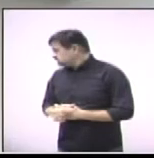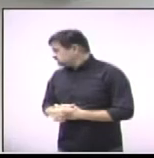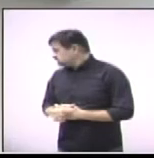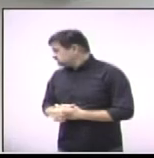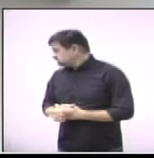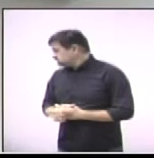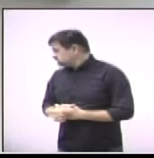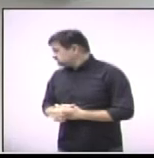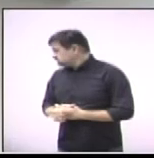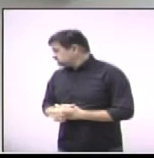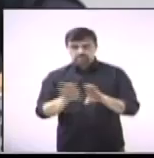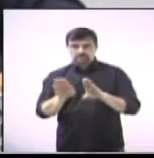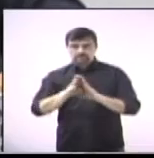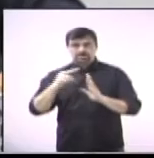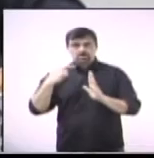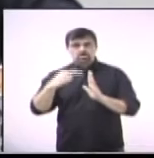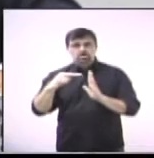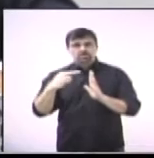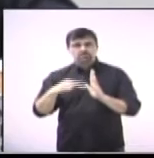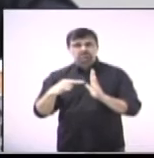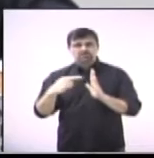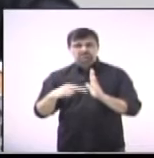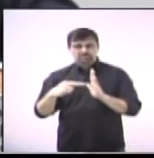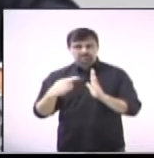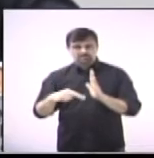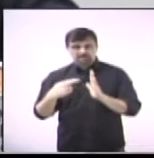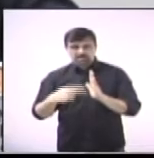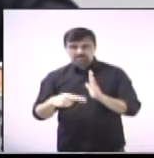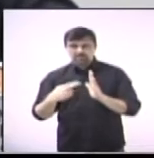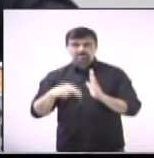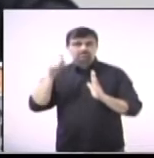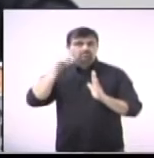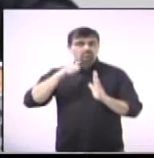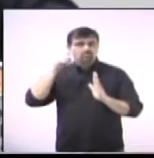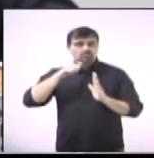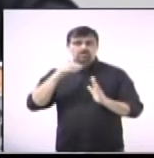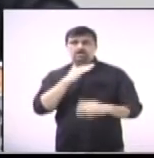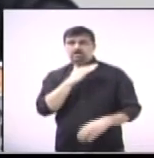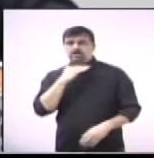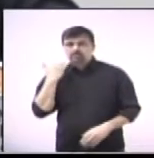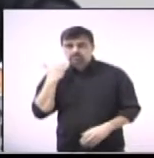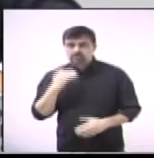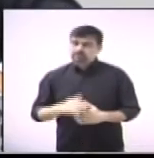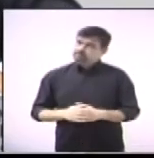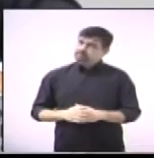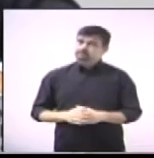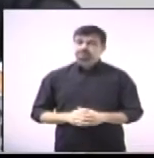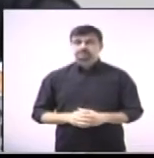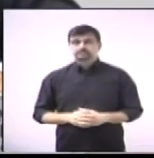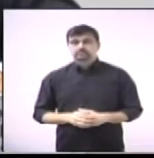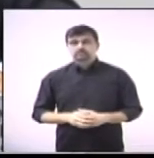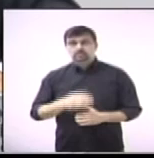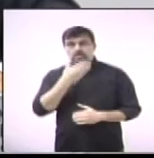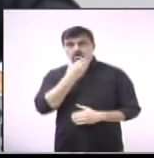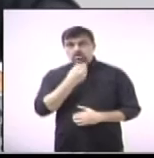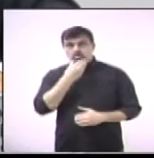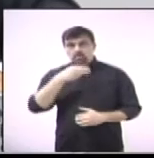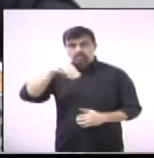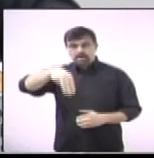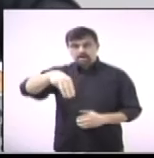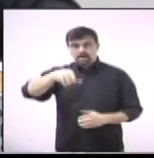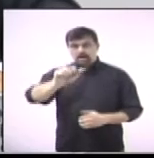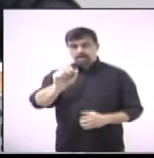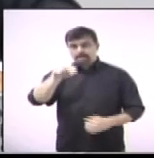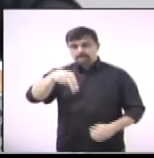Souza, Véria da Silva Luiz, Josefa Maria da Anunciação e dos senhores Manoel